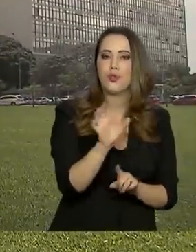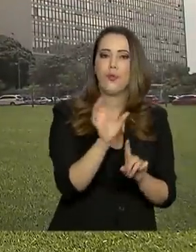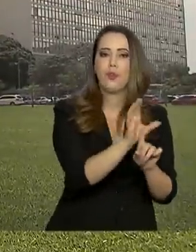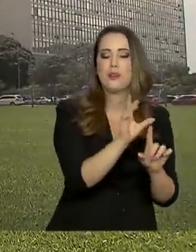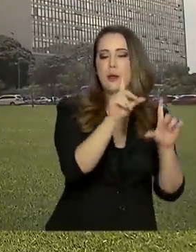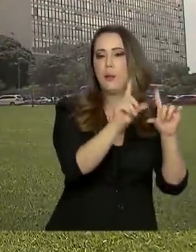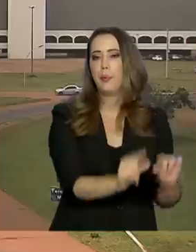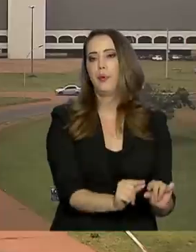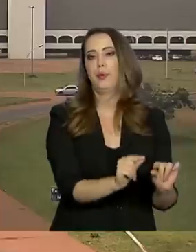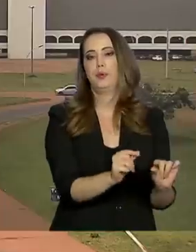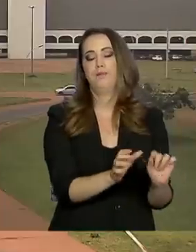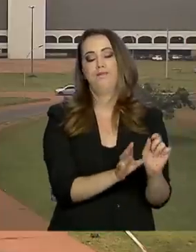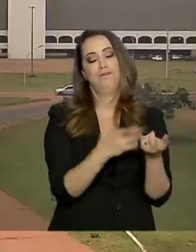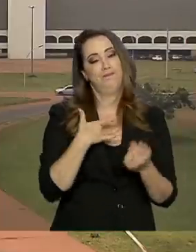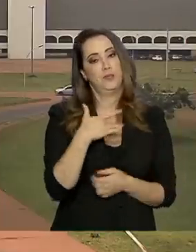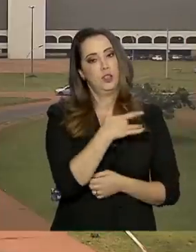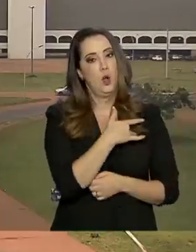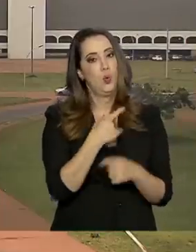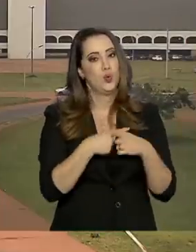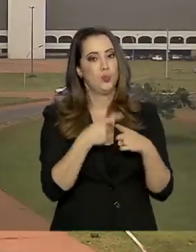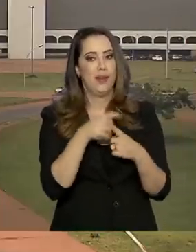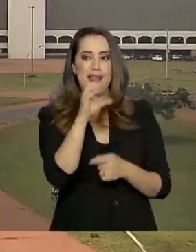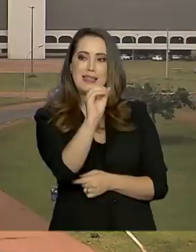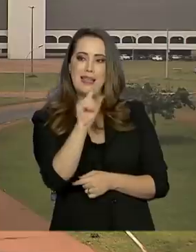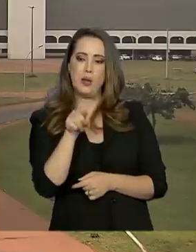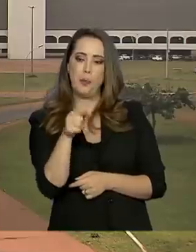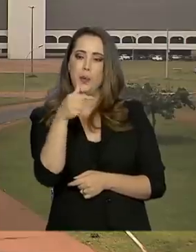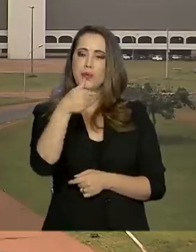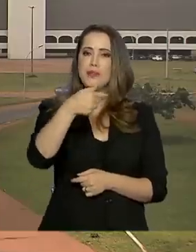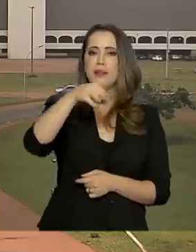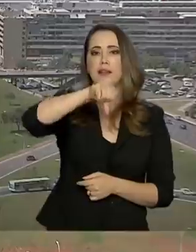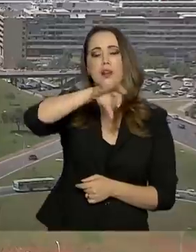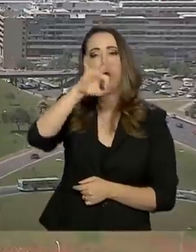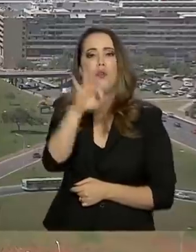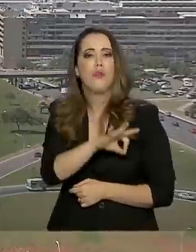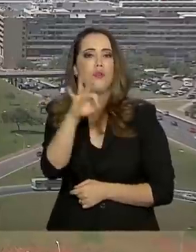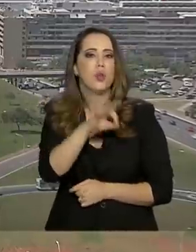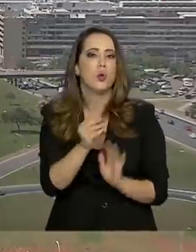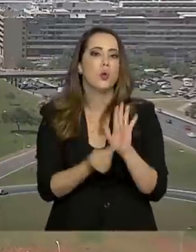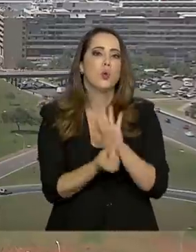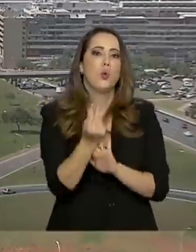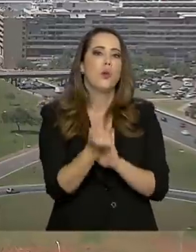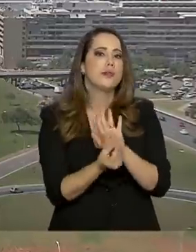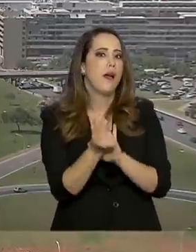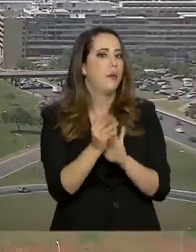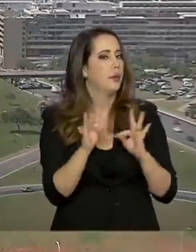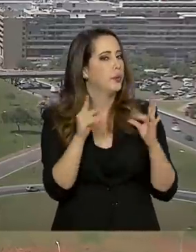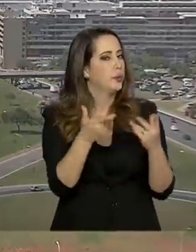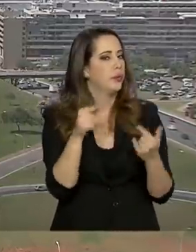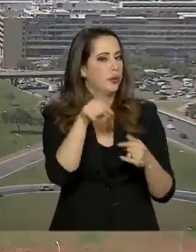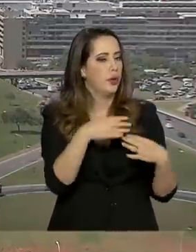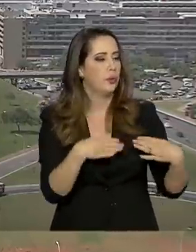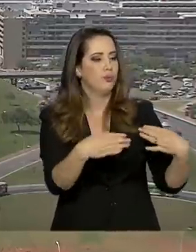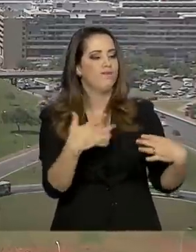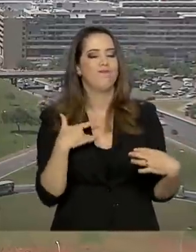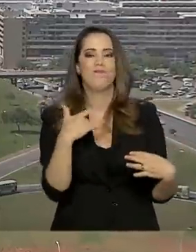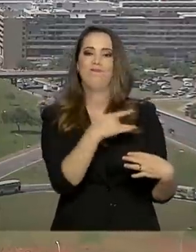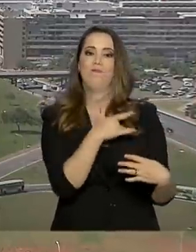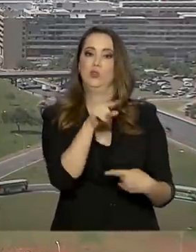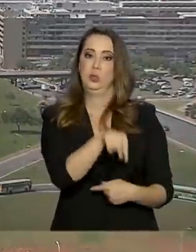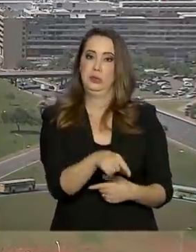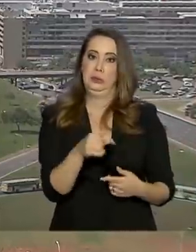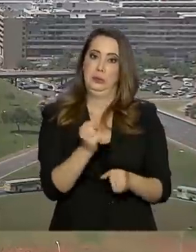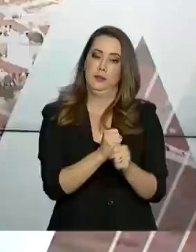pública, já que equivale a 0,79% do orçamento total definido para a área